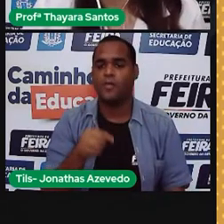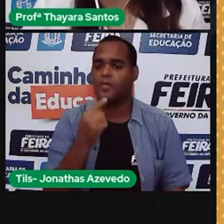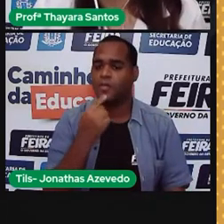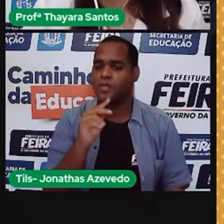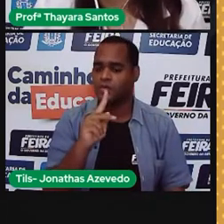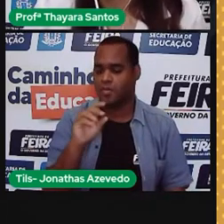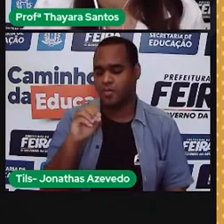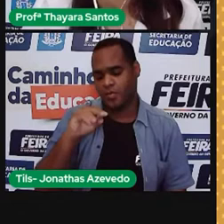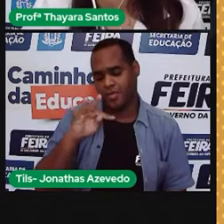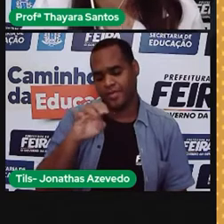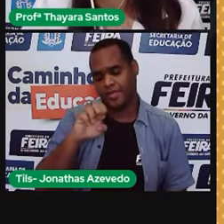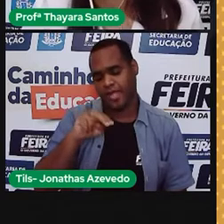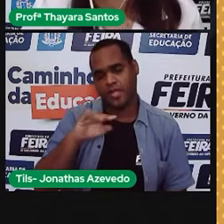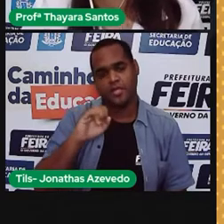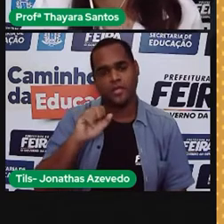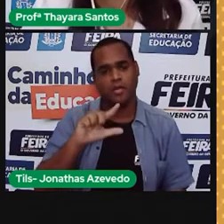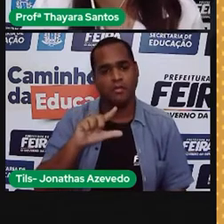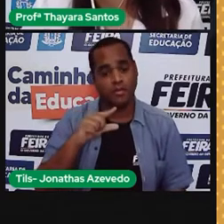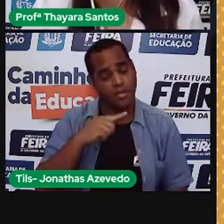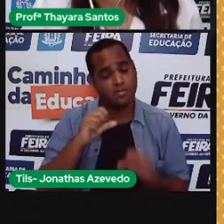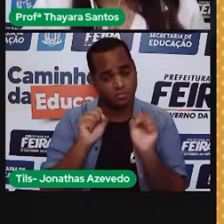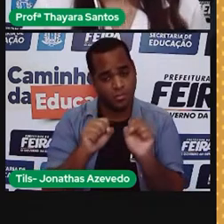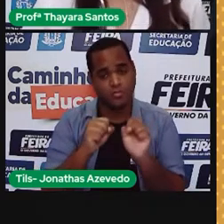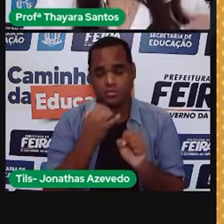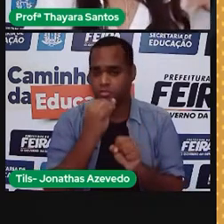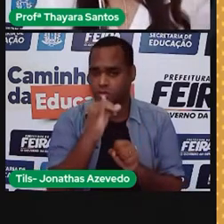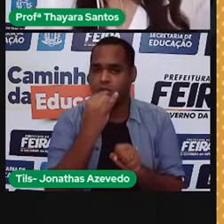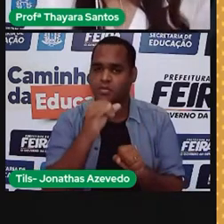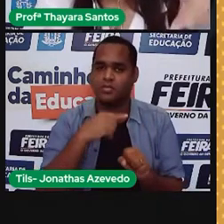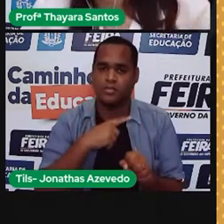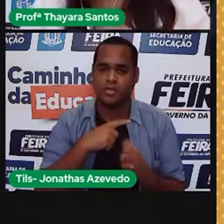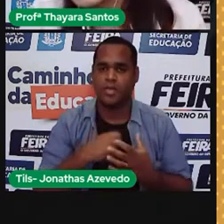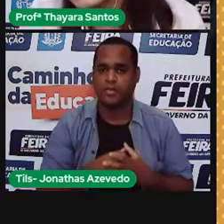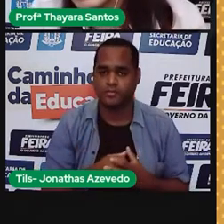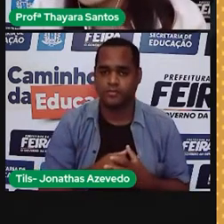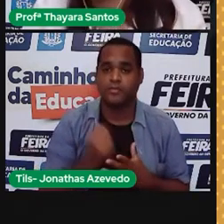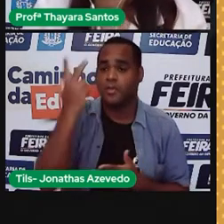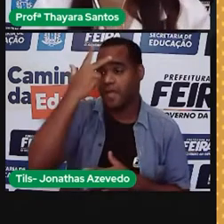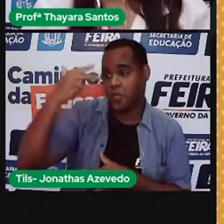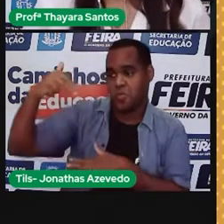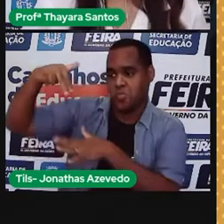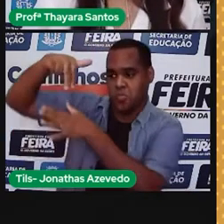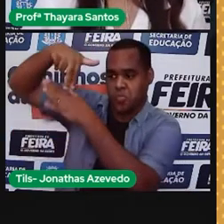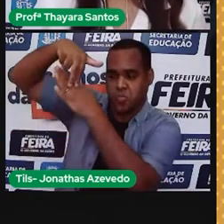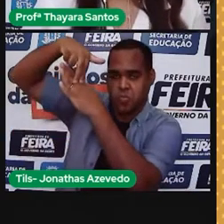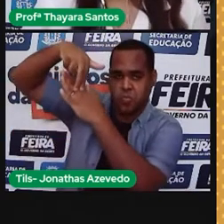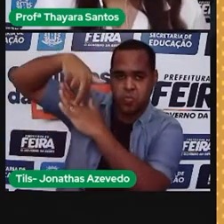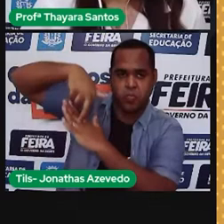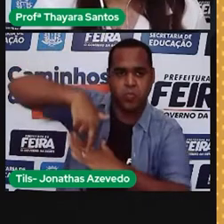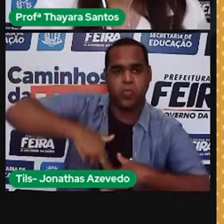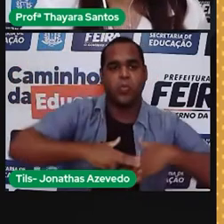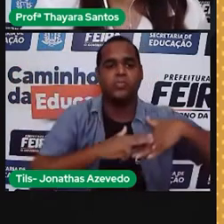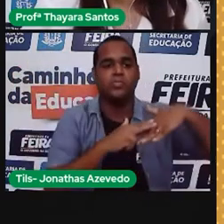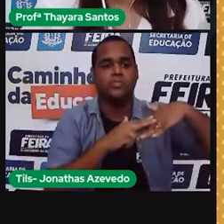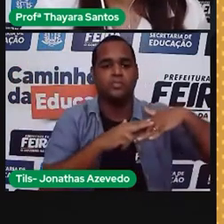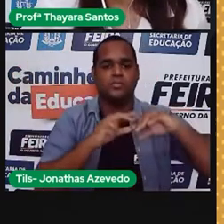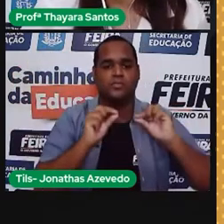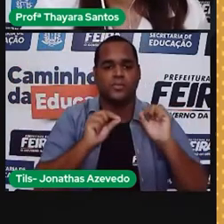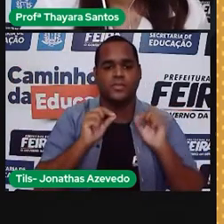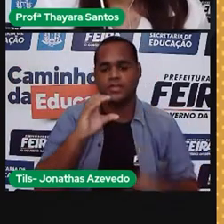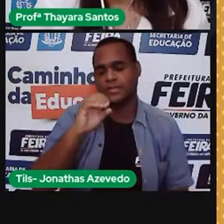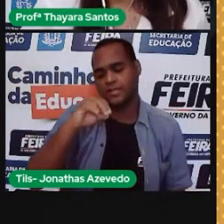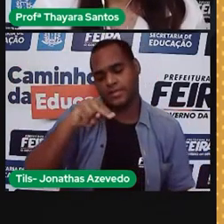esse nome de potencial. Tem um potencial de gerar energia. Quando ela está descendo a rampa, aí a gente tem a energia